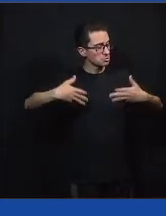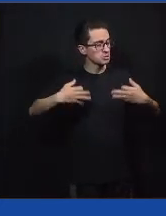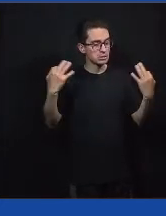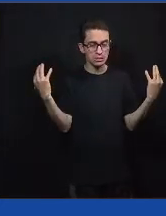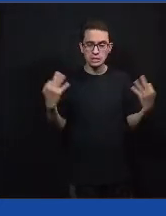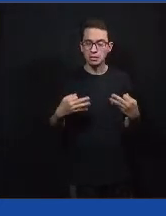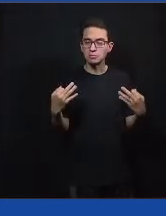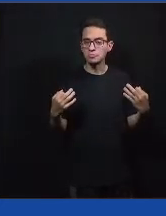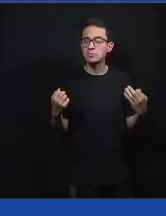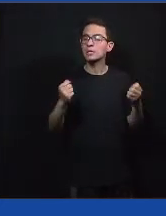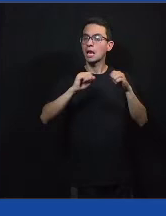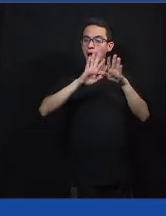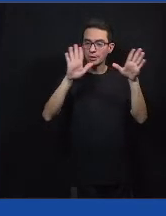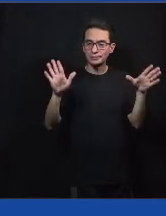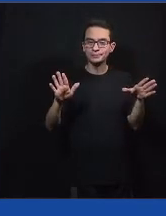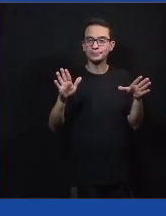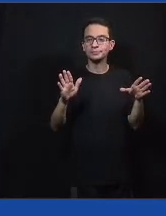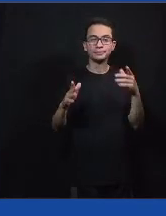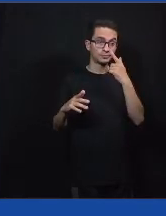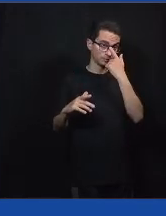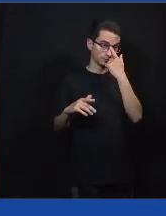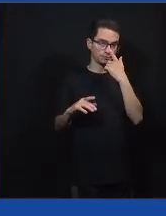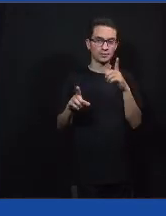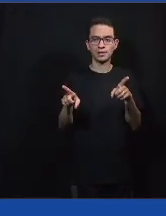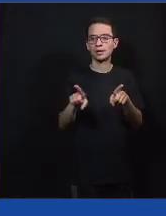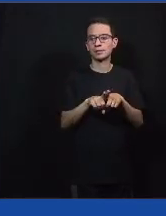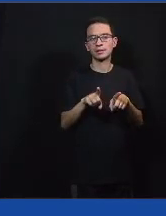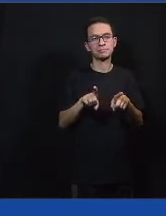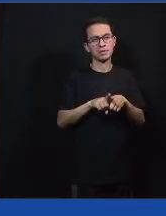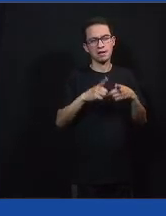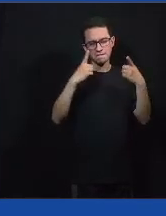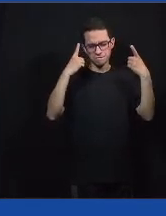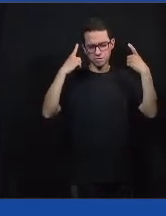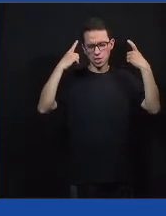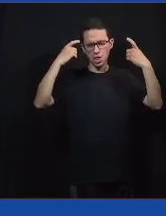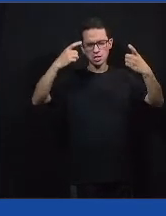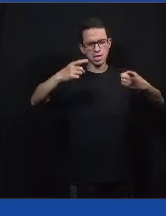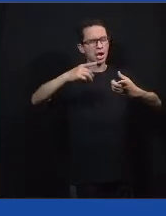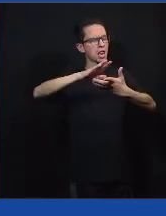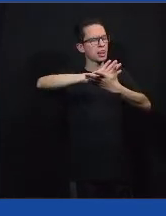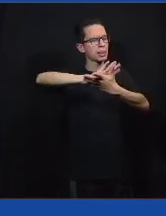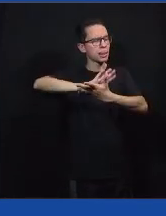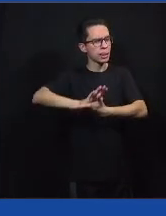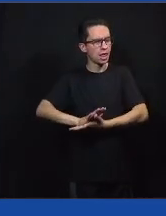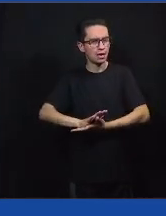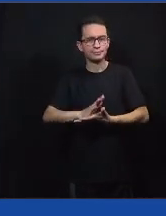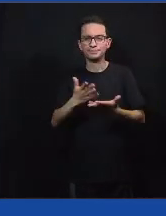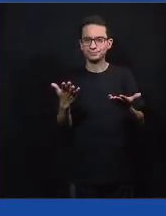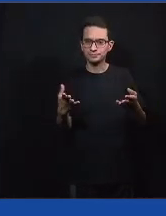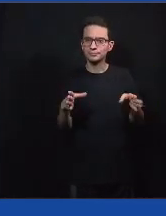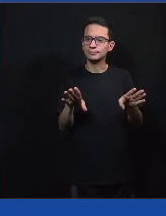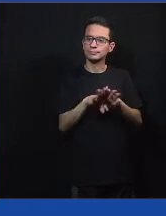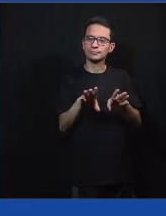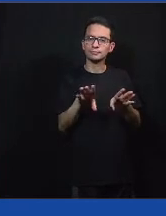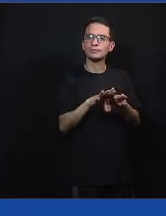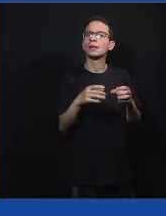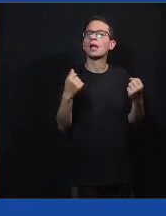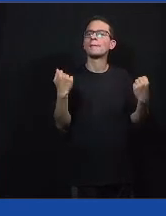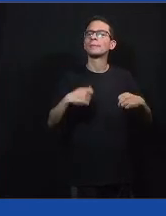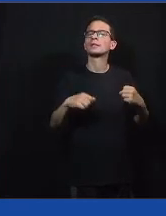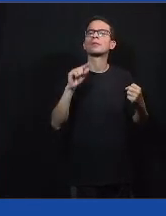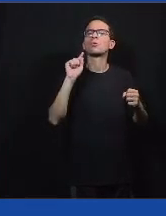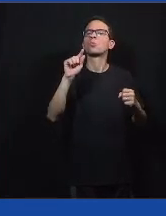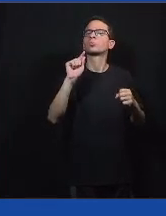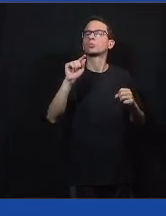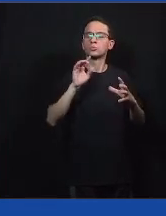conflitos de forma coletiva, de forma não violenta. Bom, além disso, é preciso de um conjunto de atitudes,